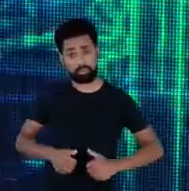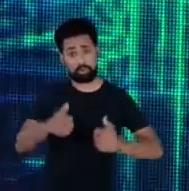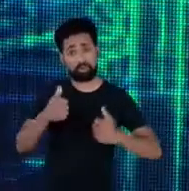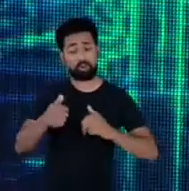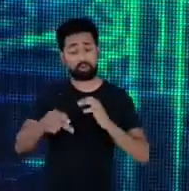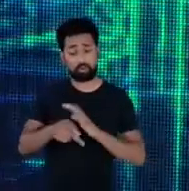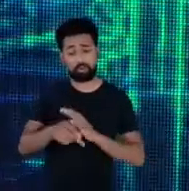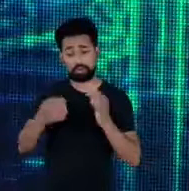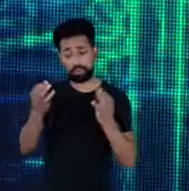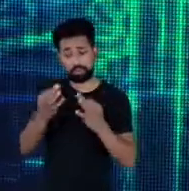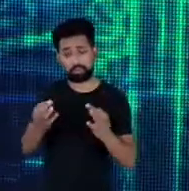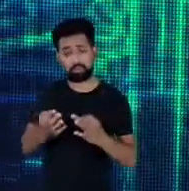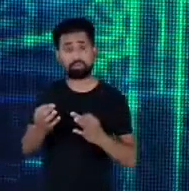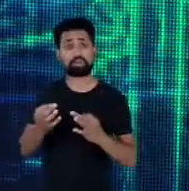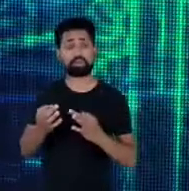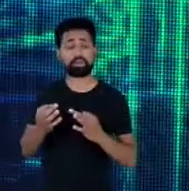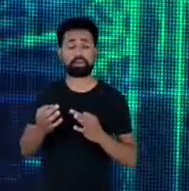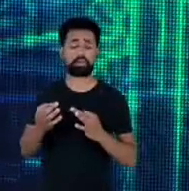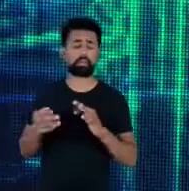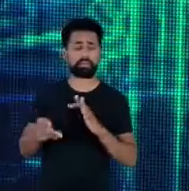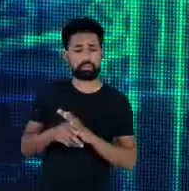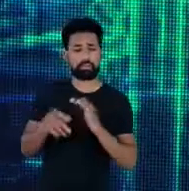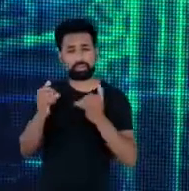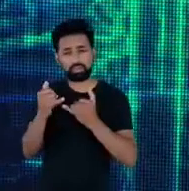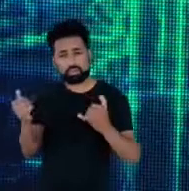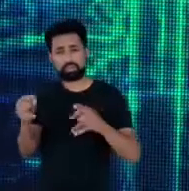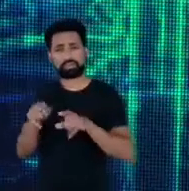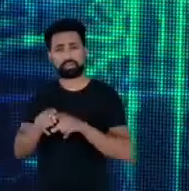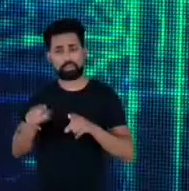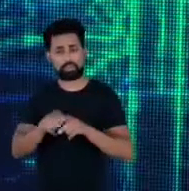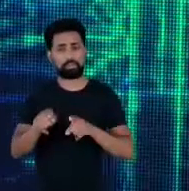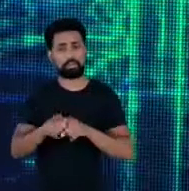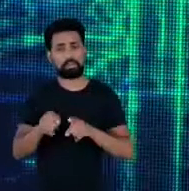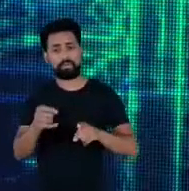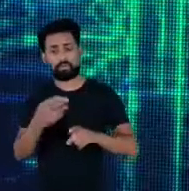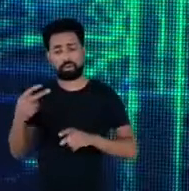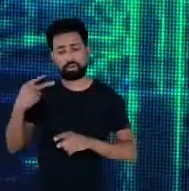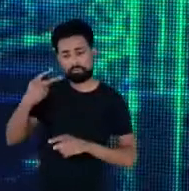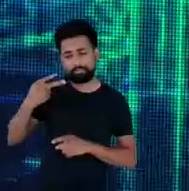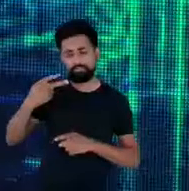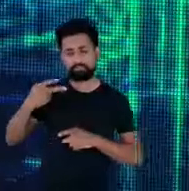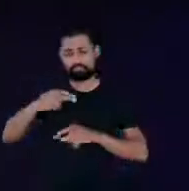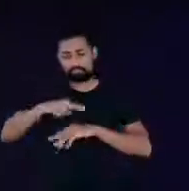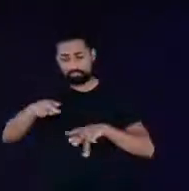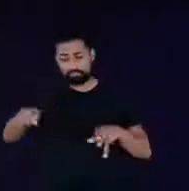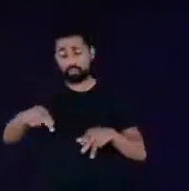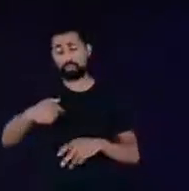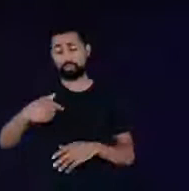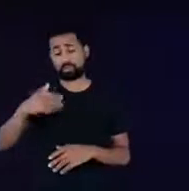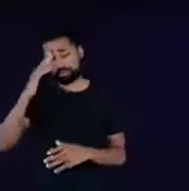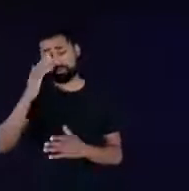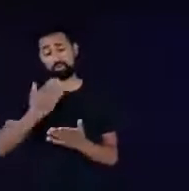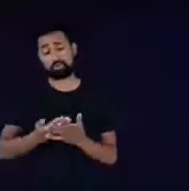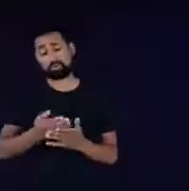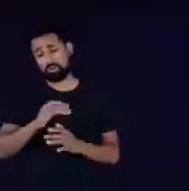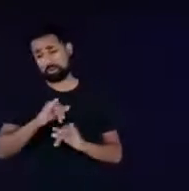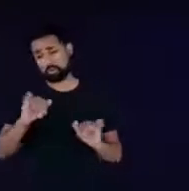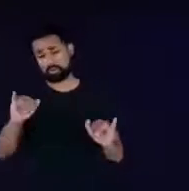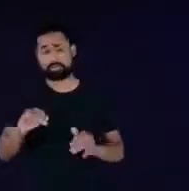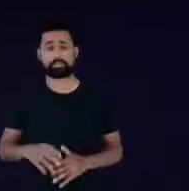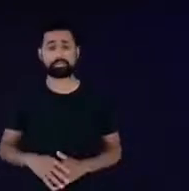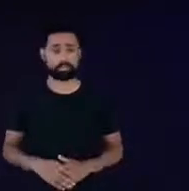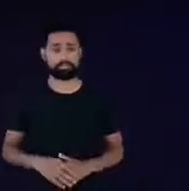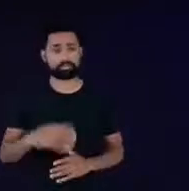eficiência energética como as demais políticas públicas relacionadas à eficiência energética então esse é meu recado para você muito